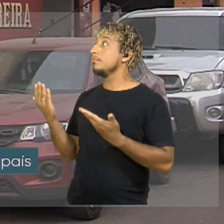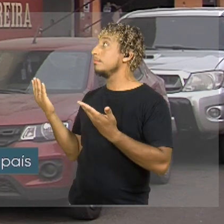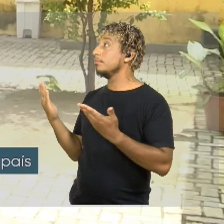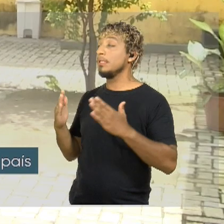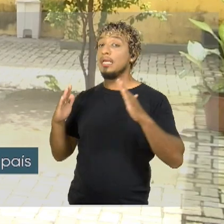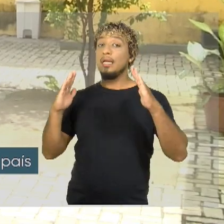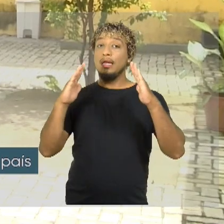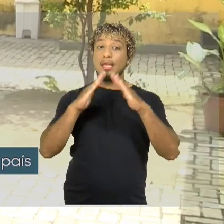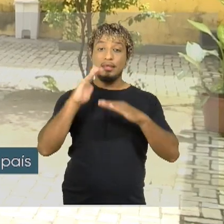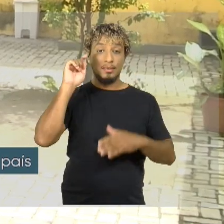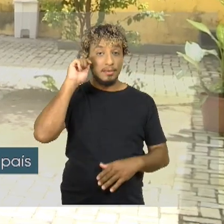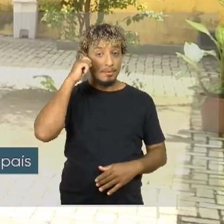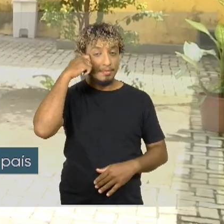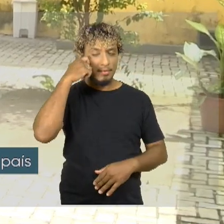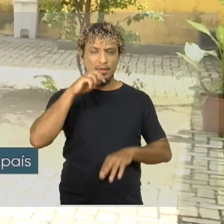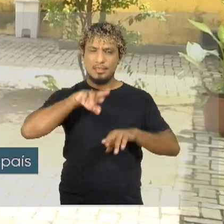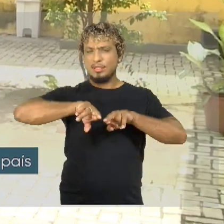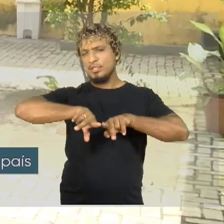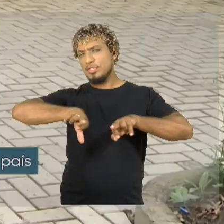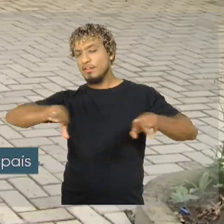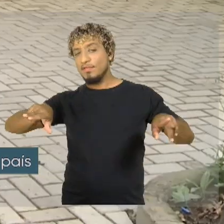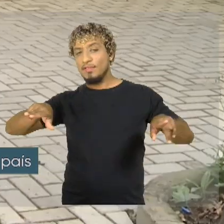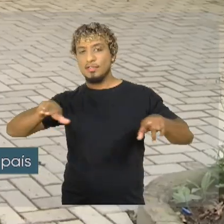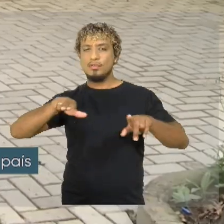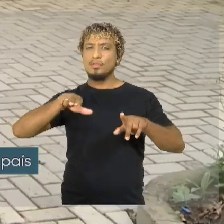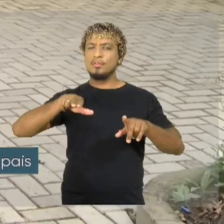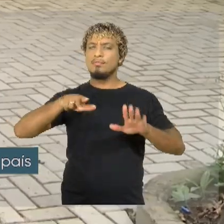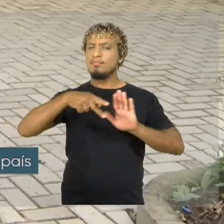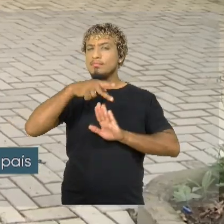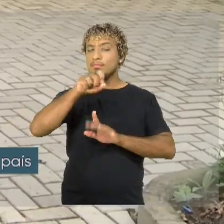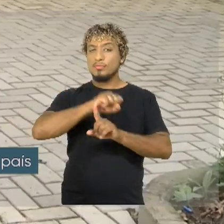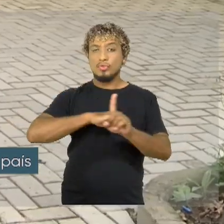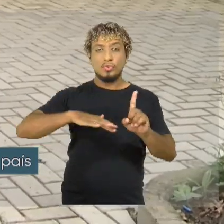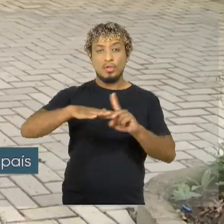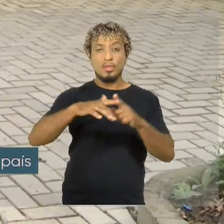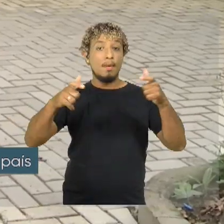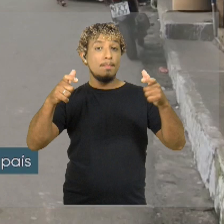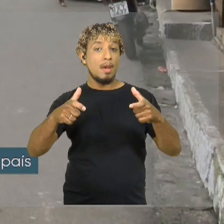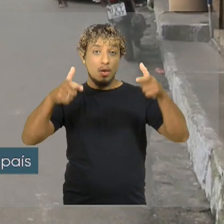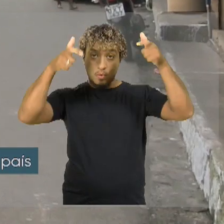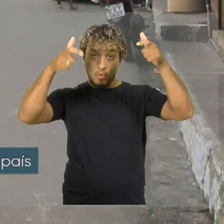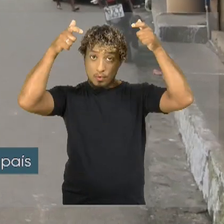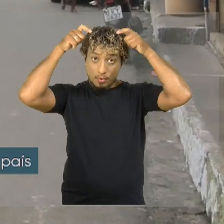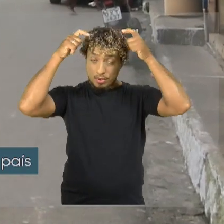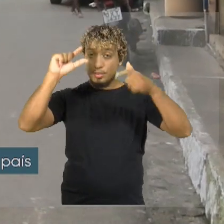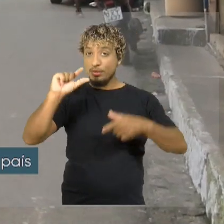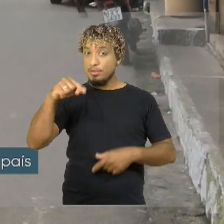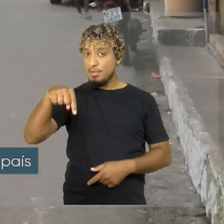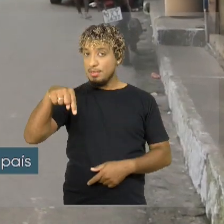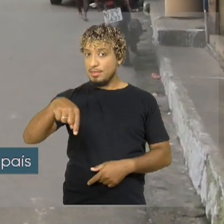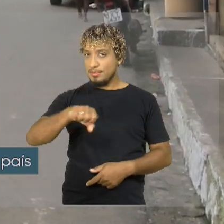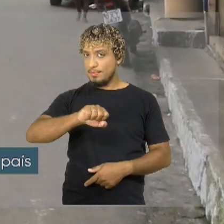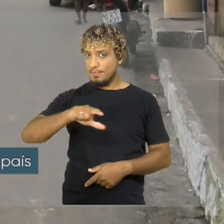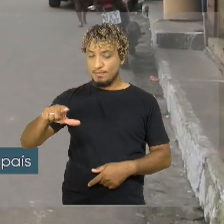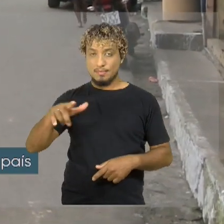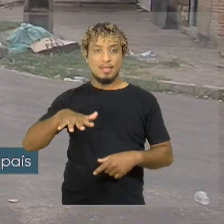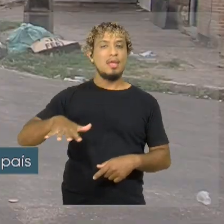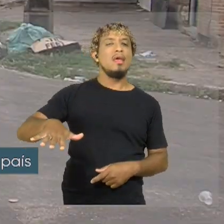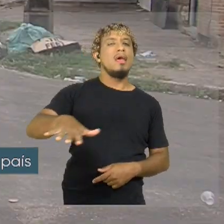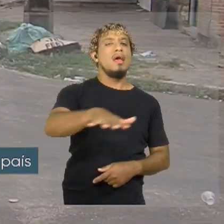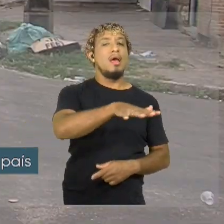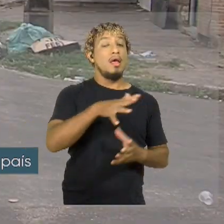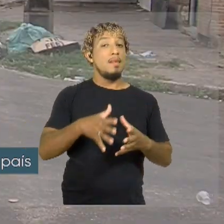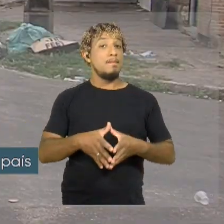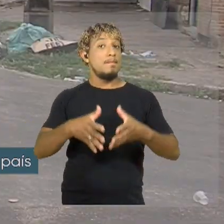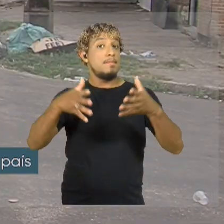Pretas, uma das várias iniciativas sociais que acontecem no bairro Coroadinho, em São Luís. A região é considerada uma das